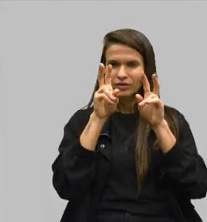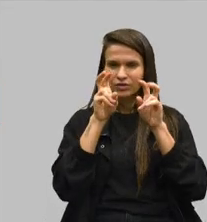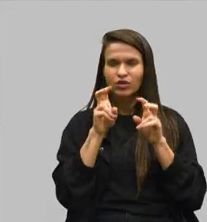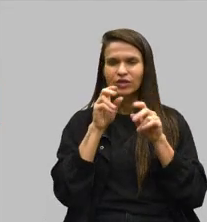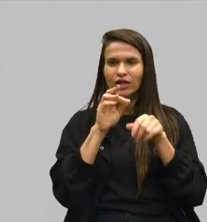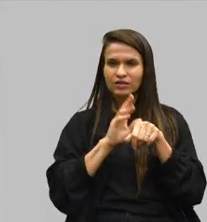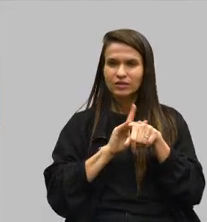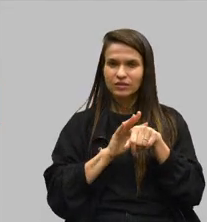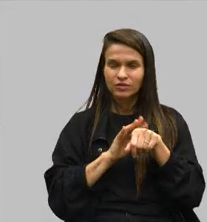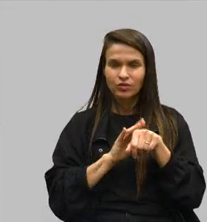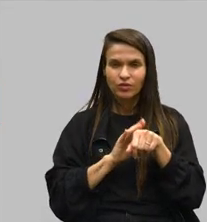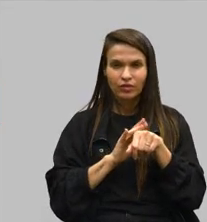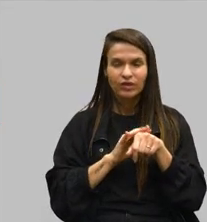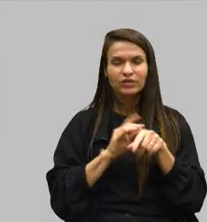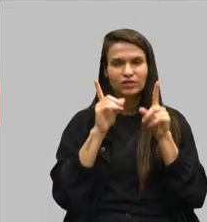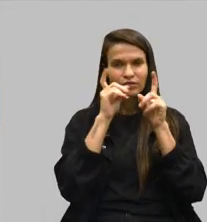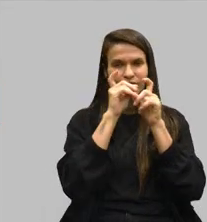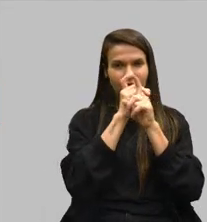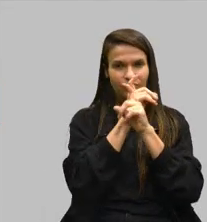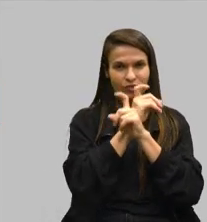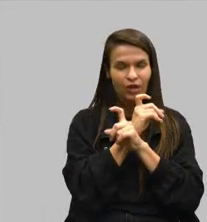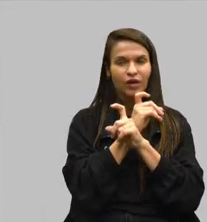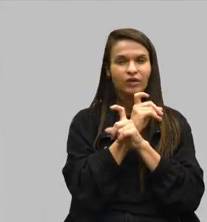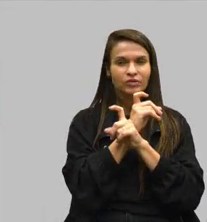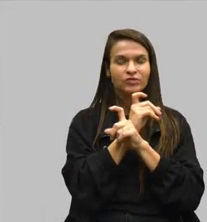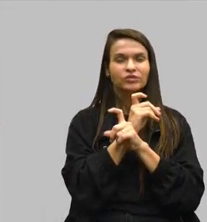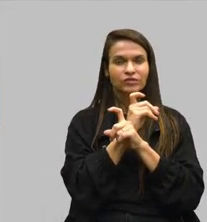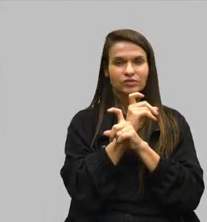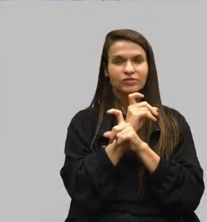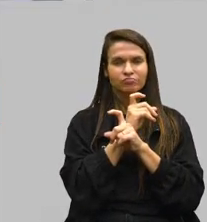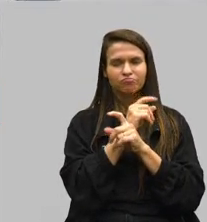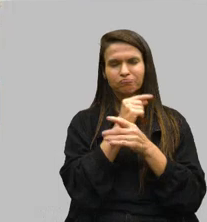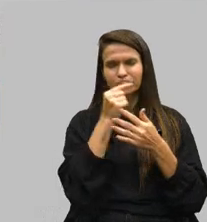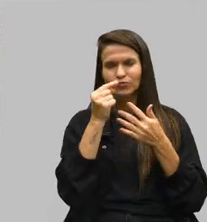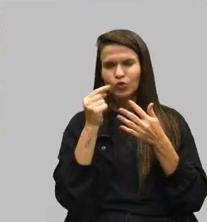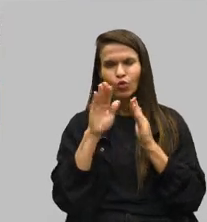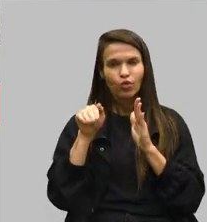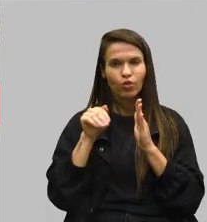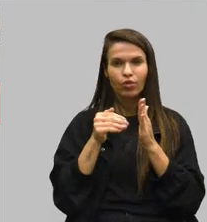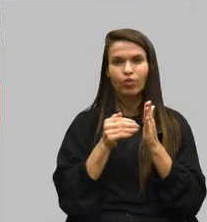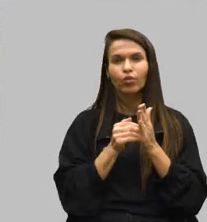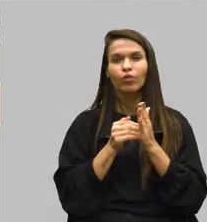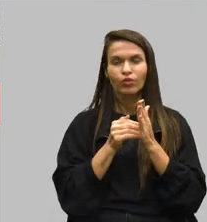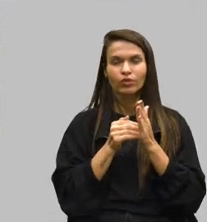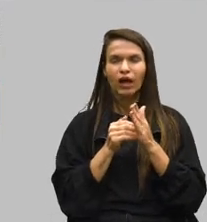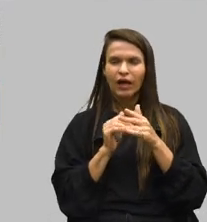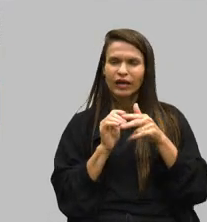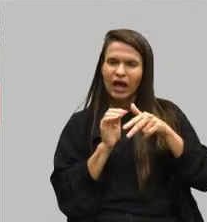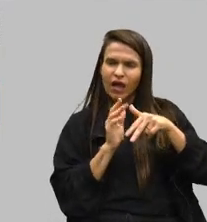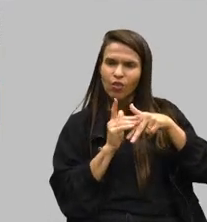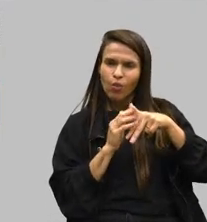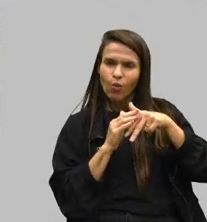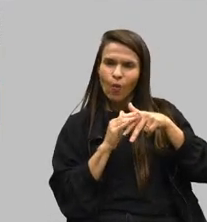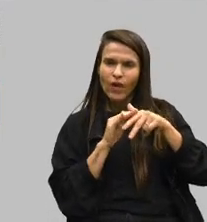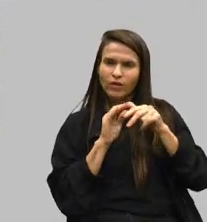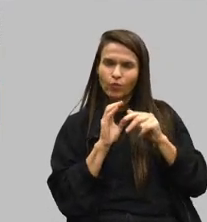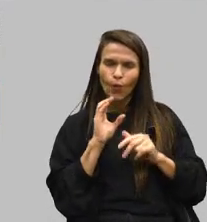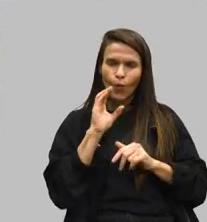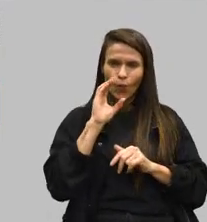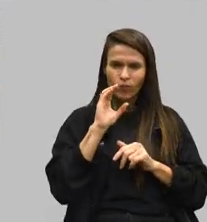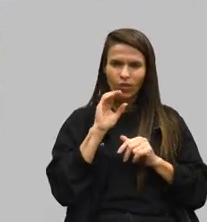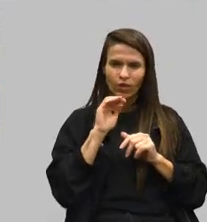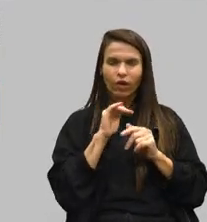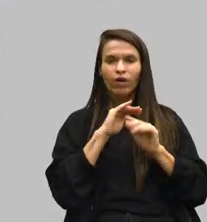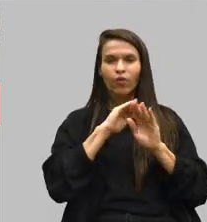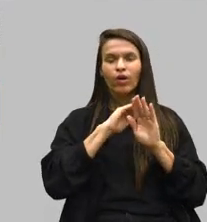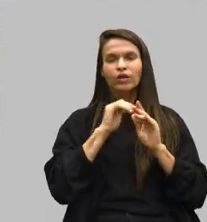e das dificuldades, dos transtornos e de tudo aquilo que a doença oculta. E, no que diz respeito especificamente